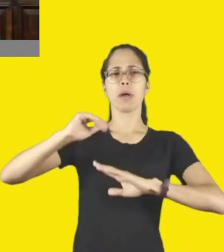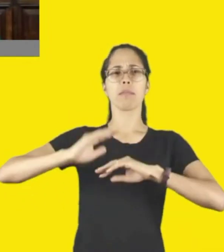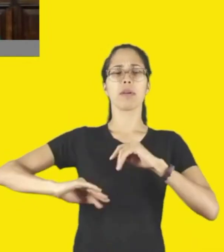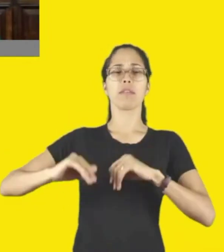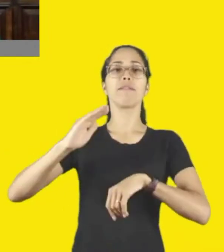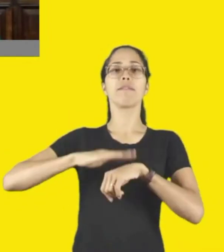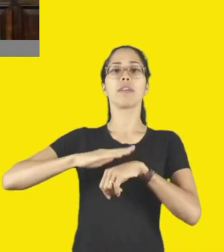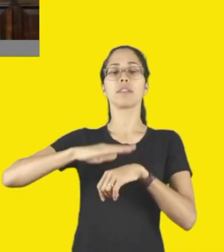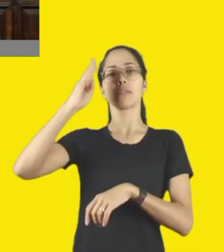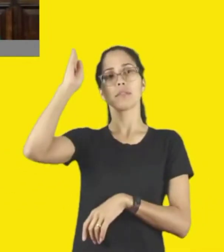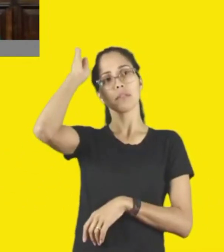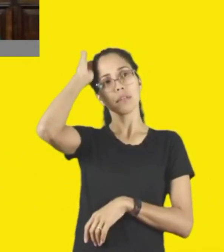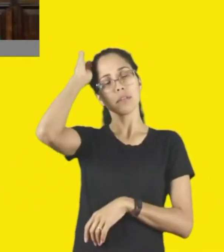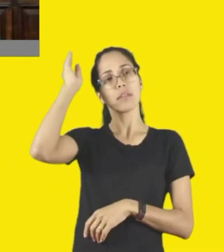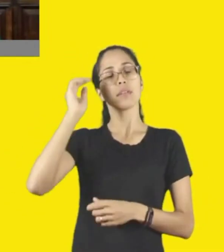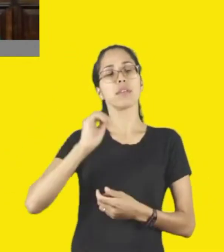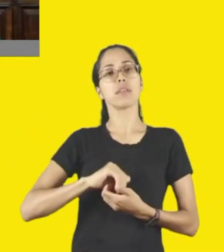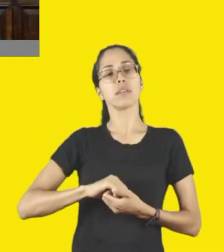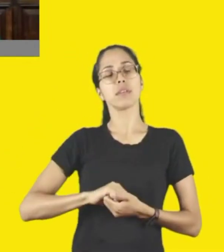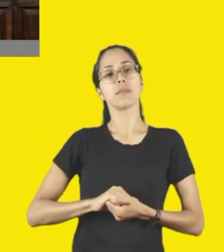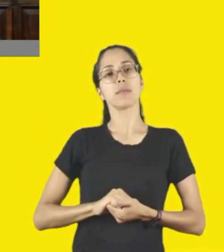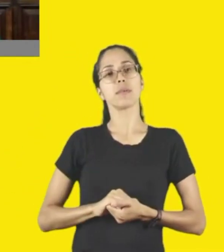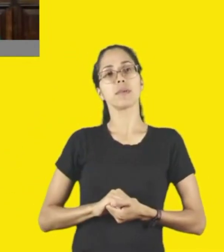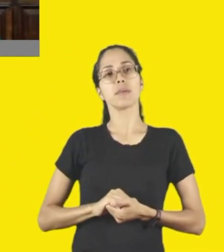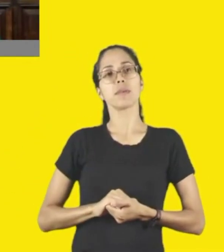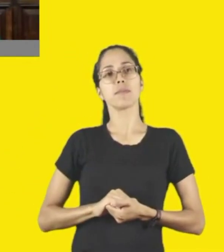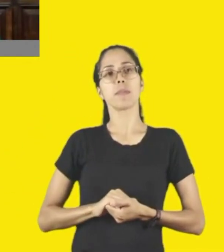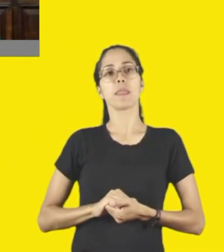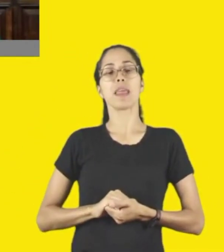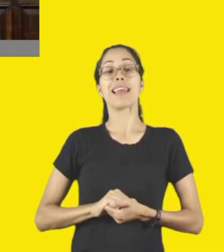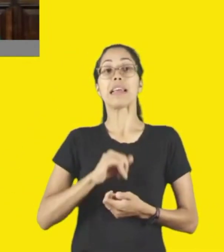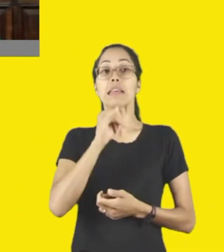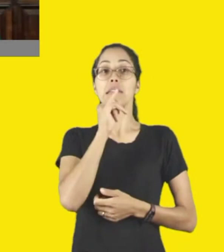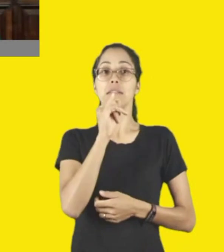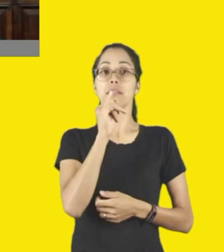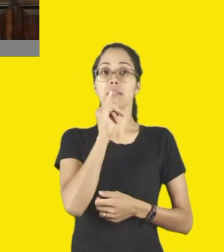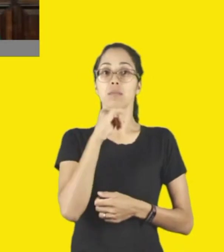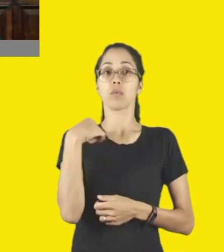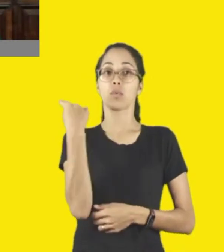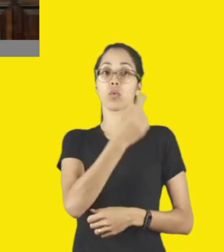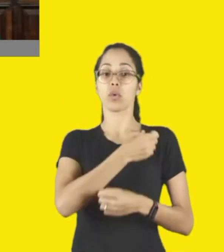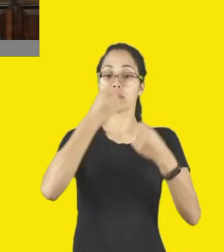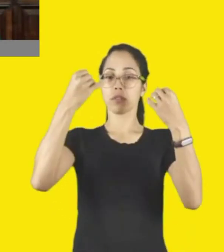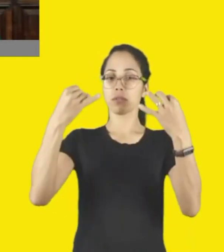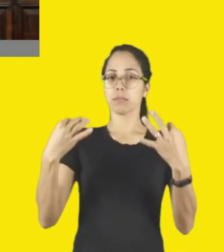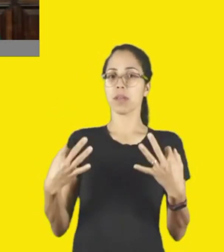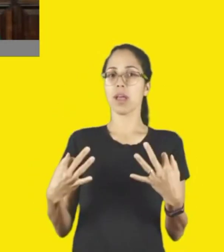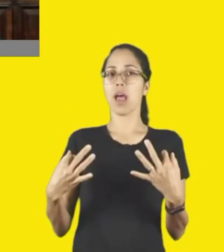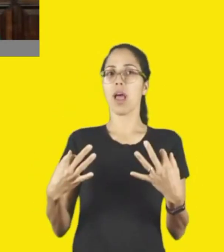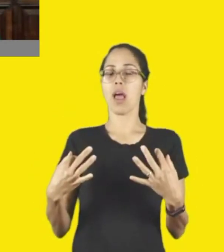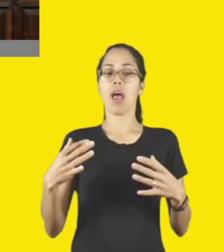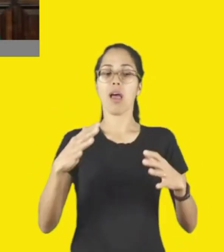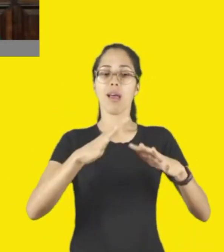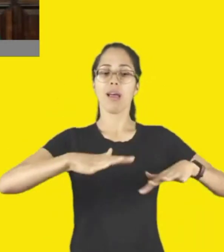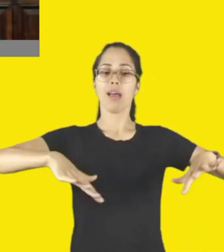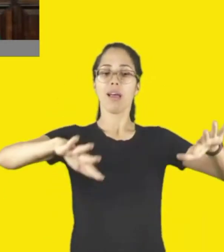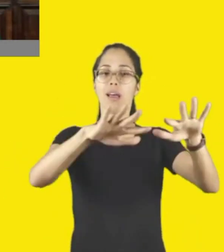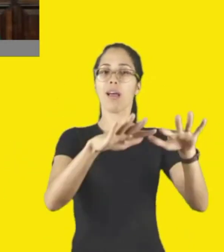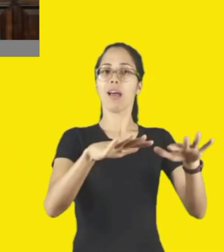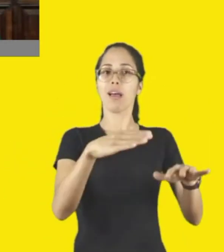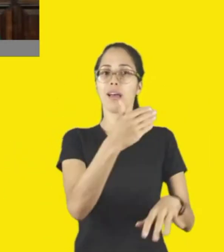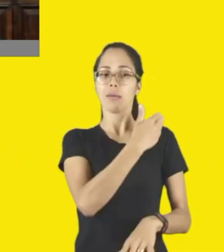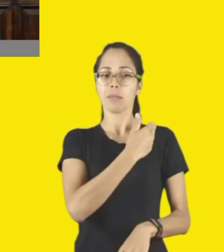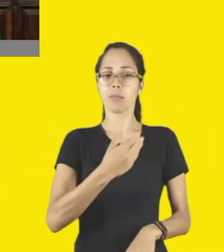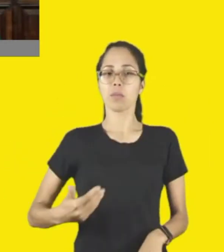muito importante que quando a gente fala, né, sobre levar uma ação para uma praça pública, nós queremos que todas as